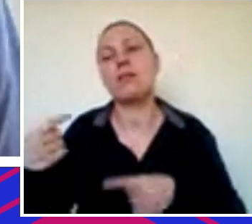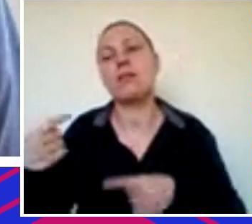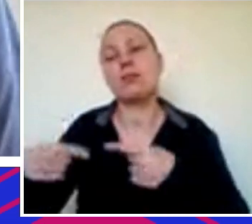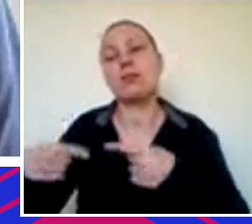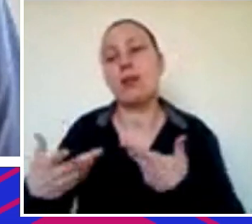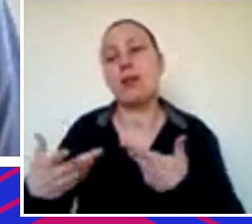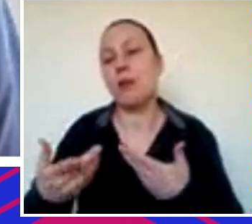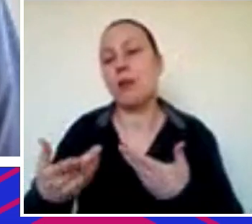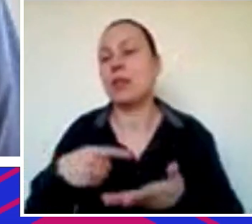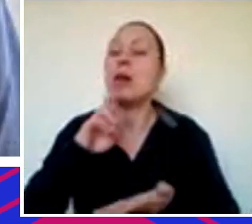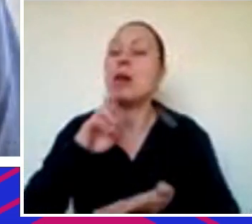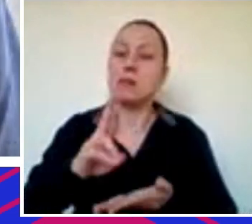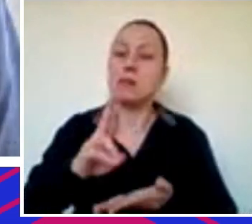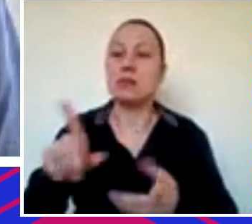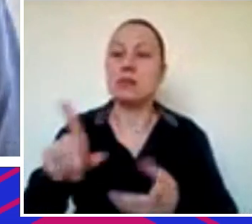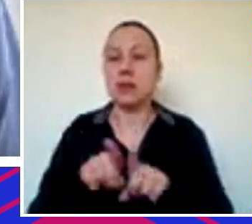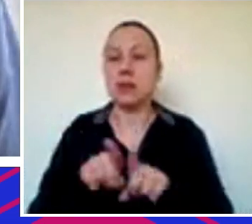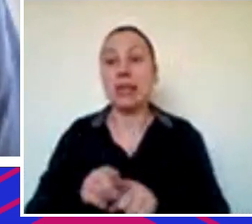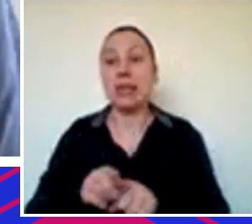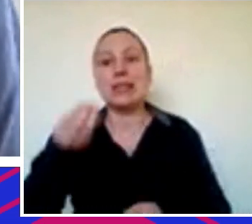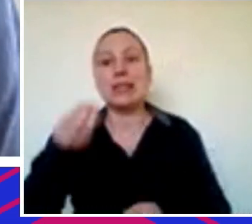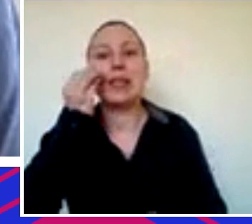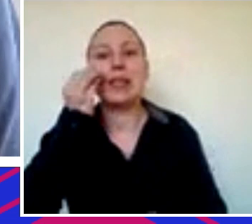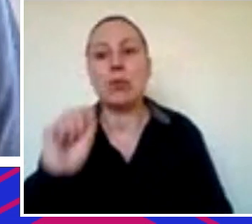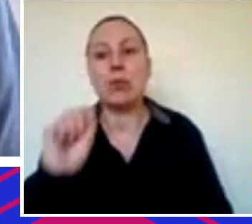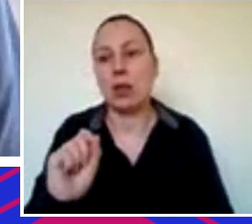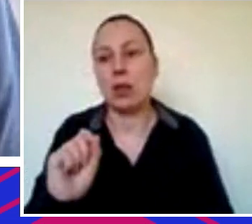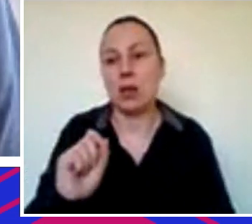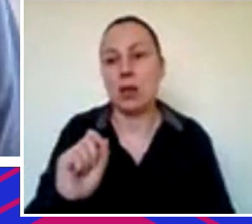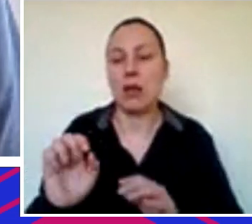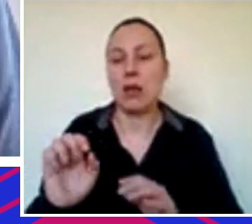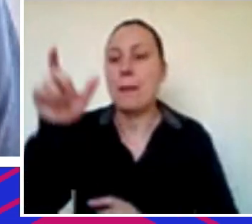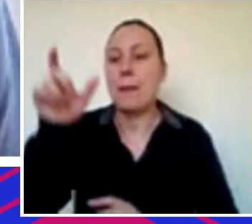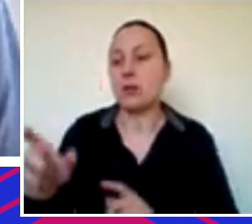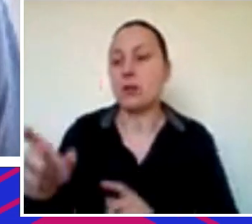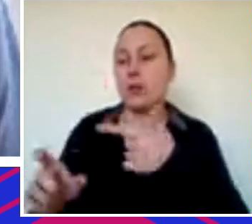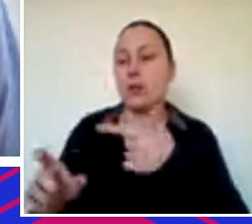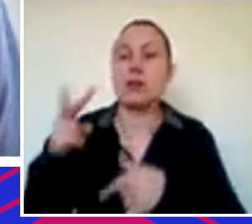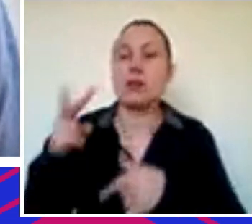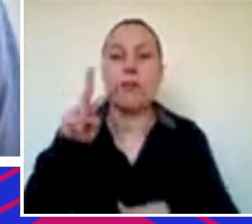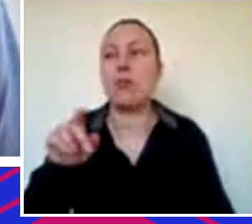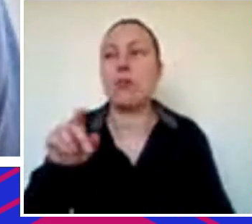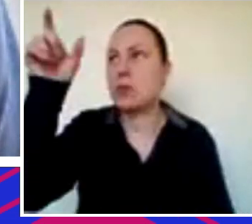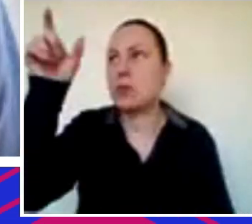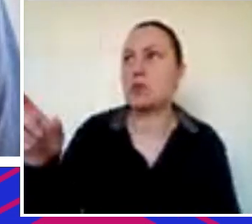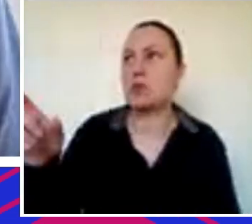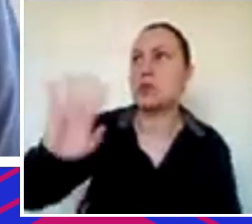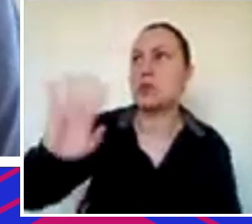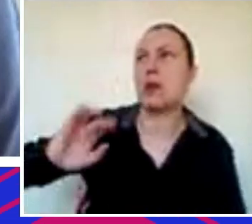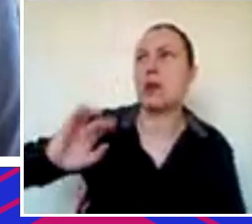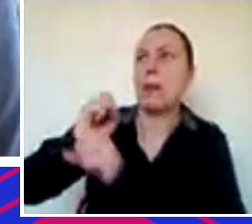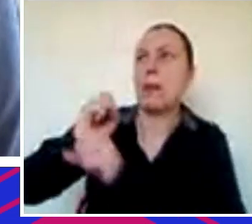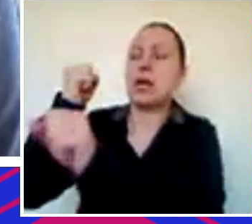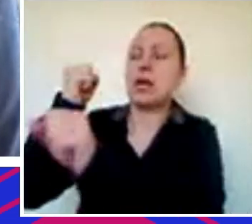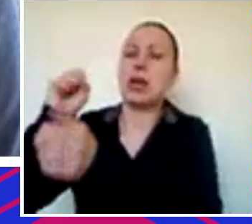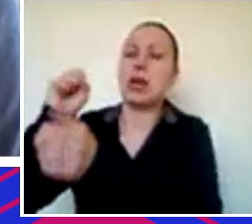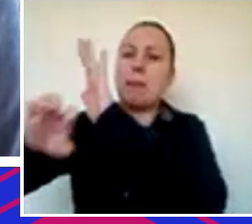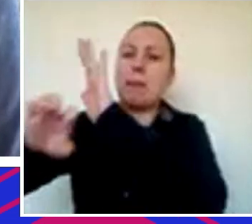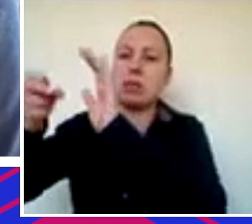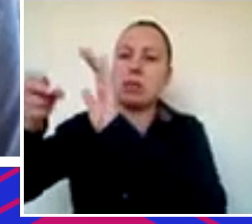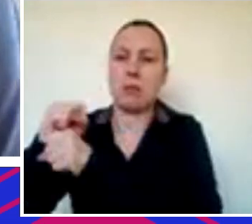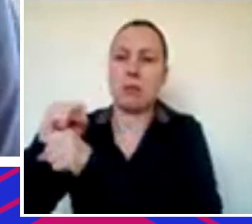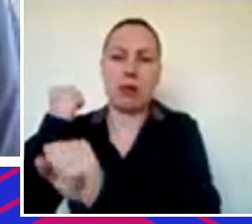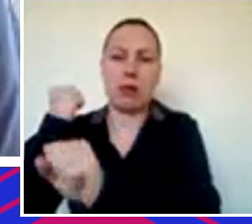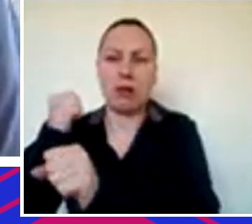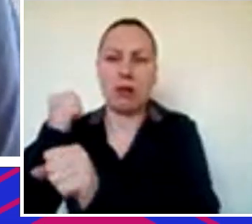também trazer para dentro da companhia pessoas que viram companhias muito grandes serem operadas, negócios maduros, crescendo lucrativo, e aí a gente teve